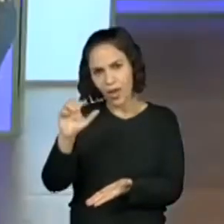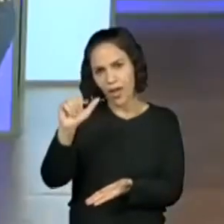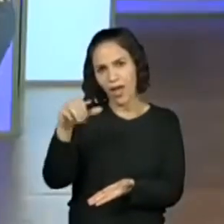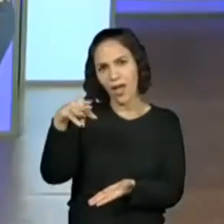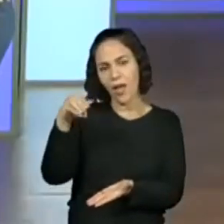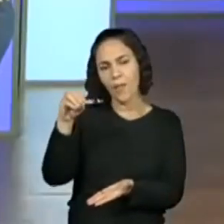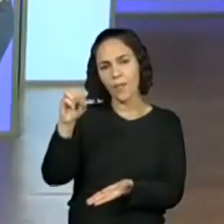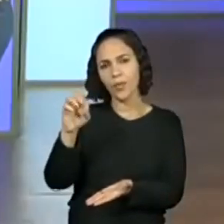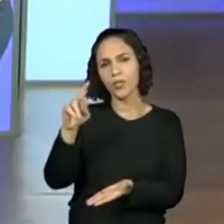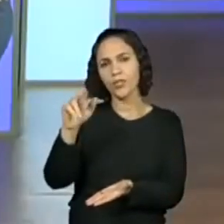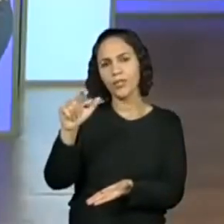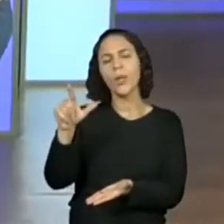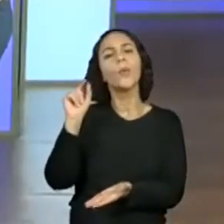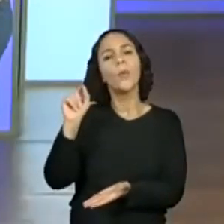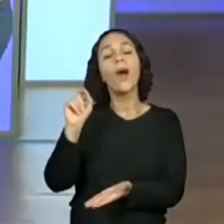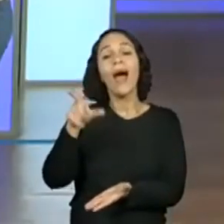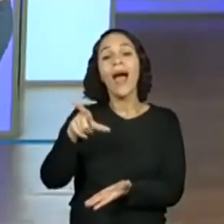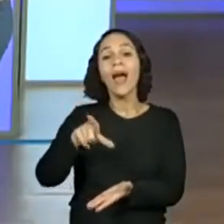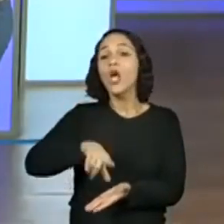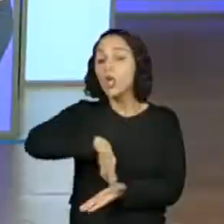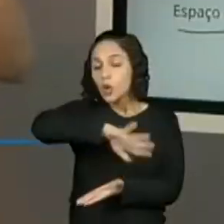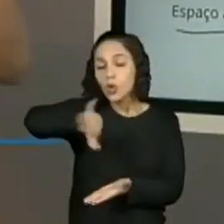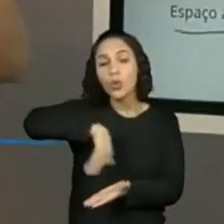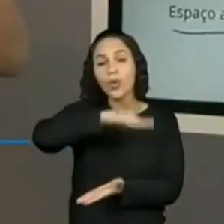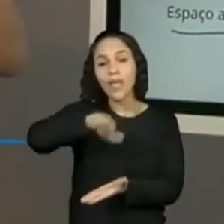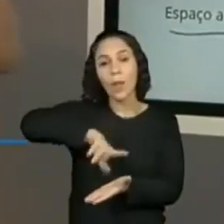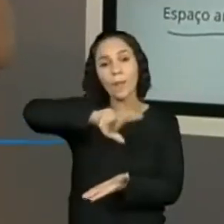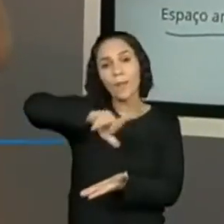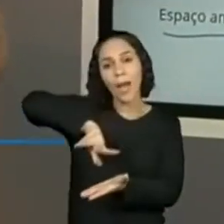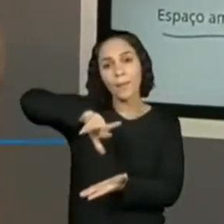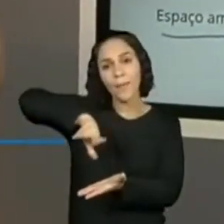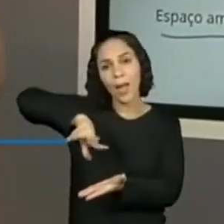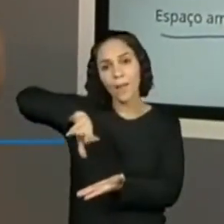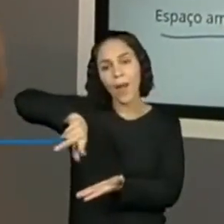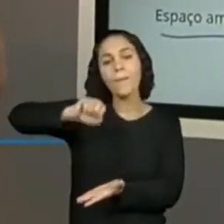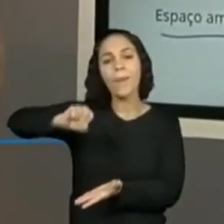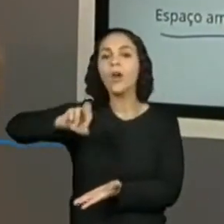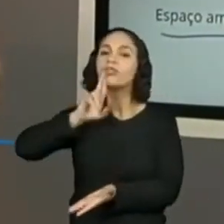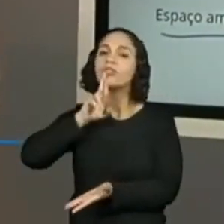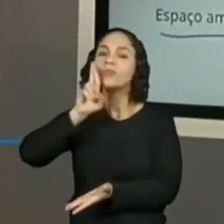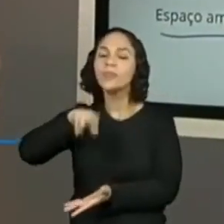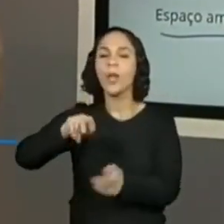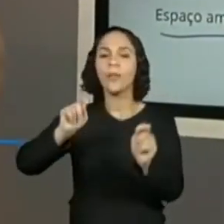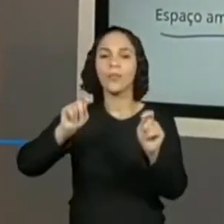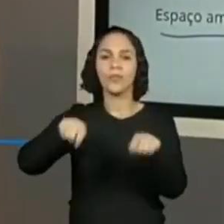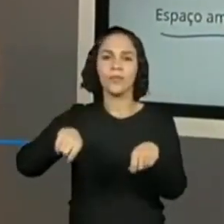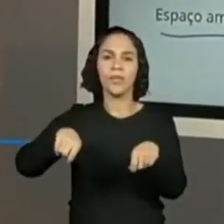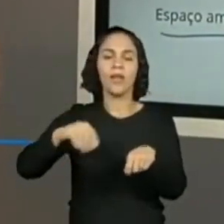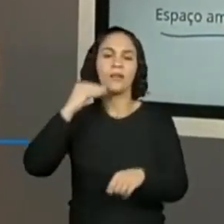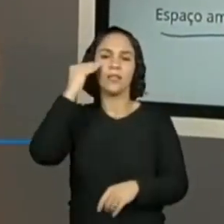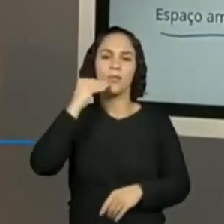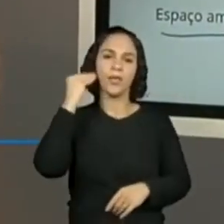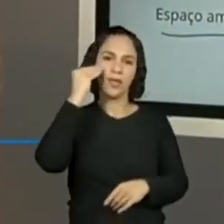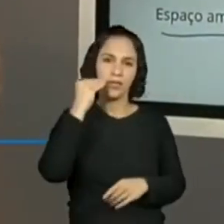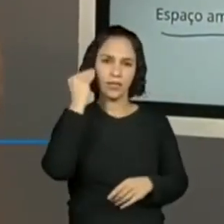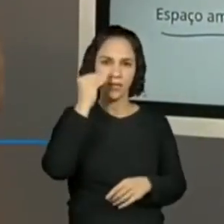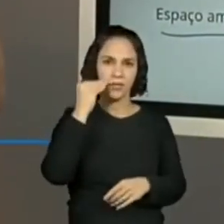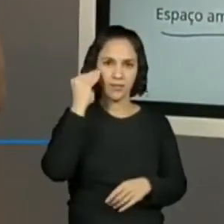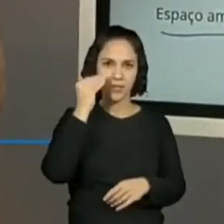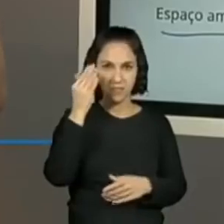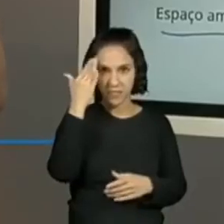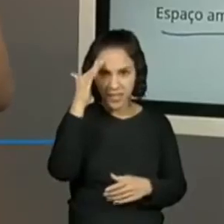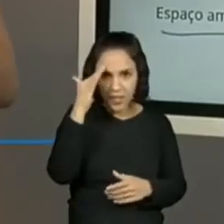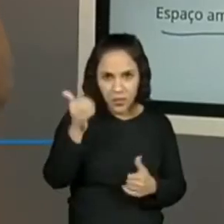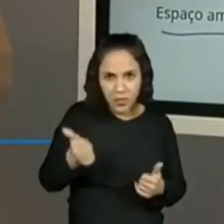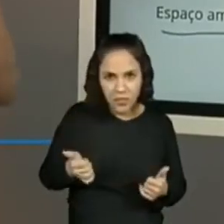Então, o espaço amostral é o conjunto de possíveis resultados em um experimento. Deu pra